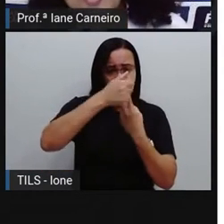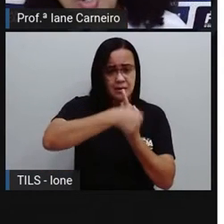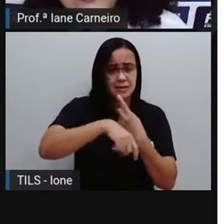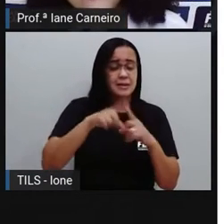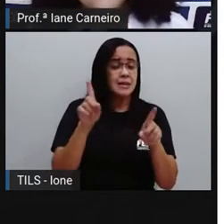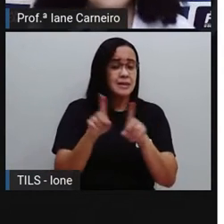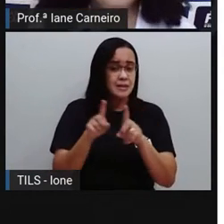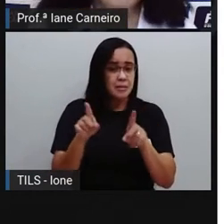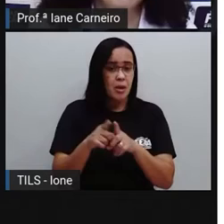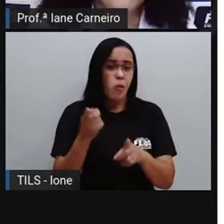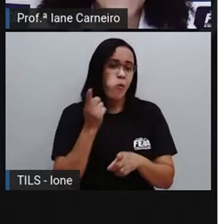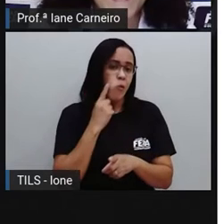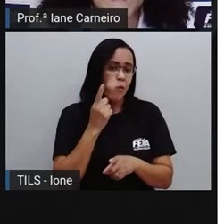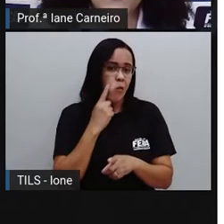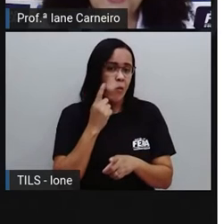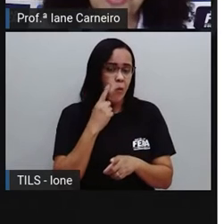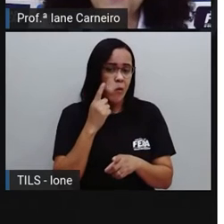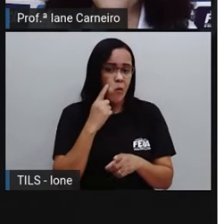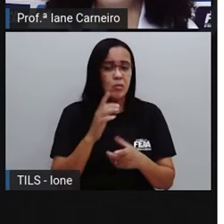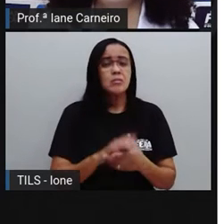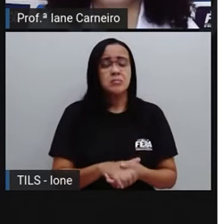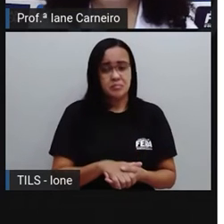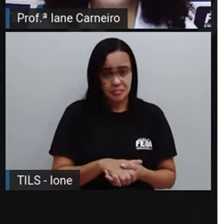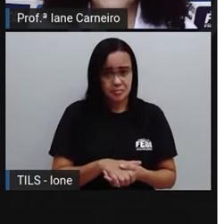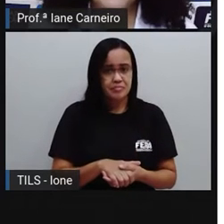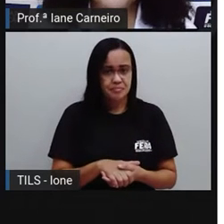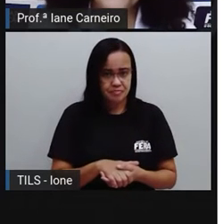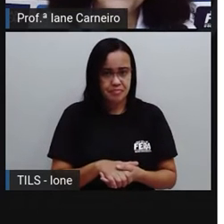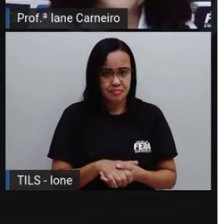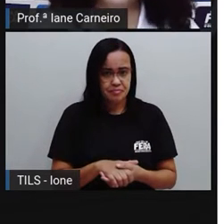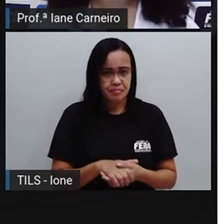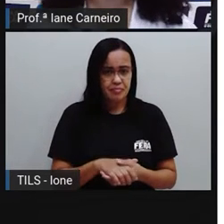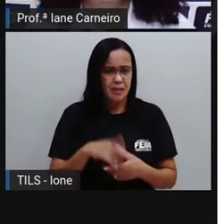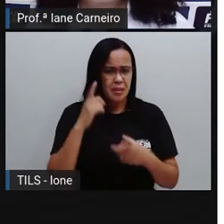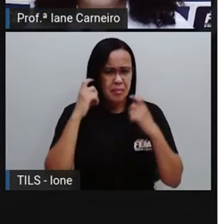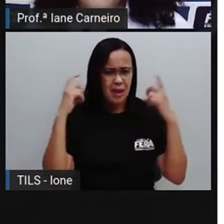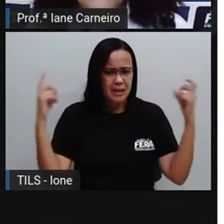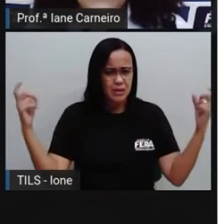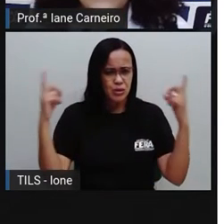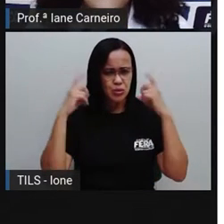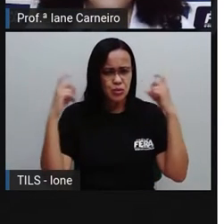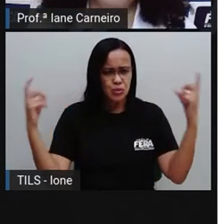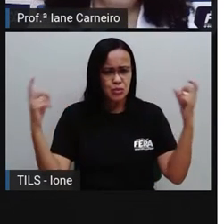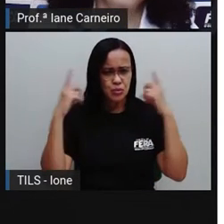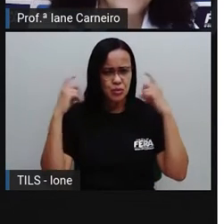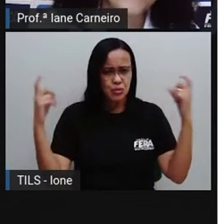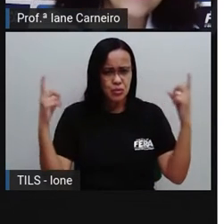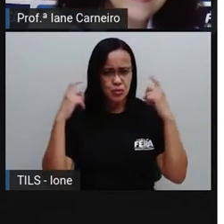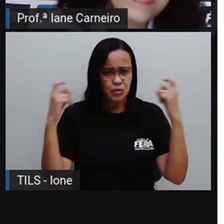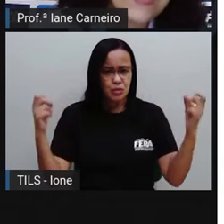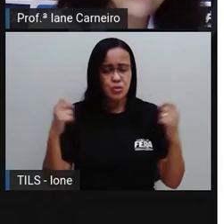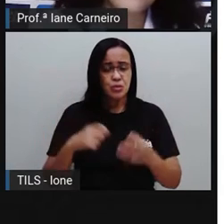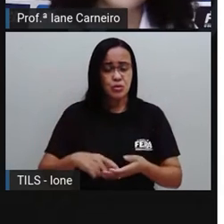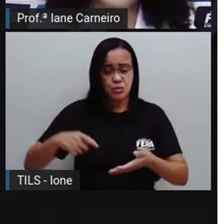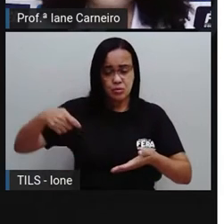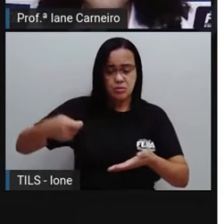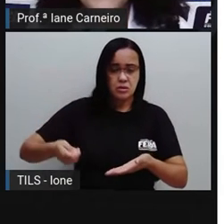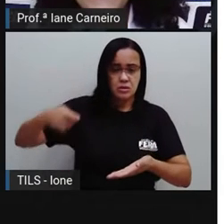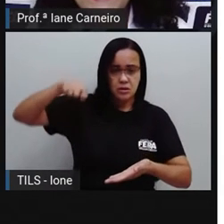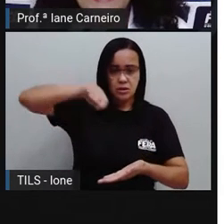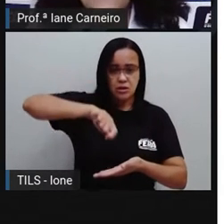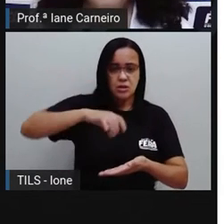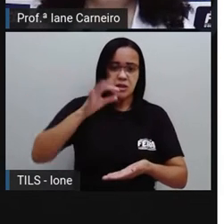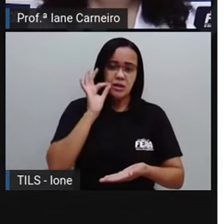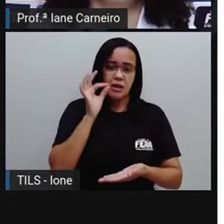bigode e belo, barulho e bule, balão e